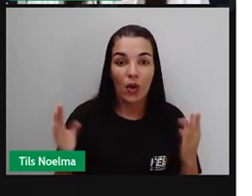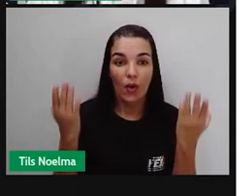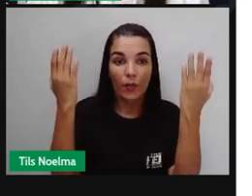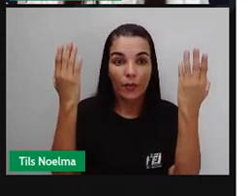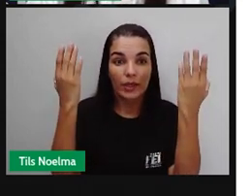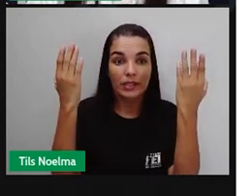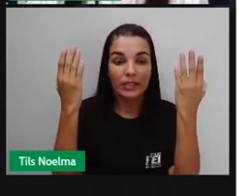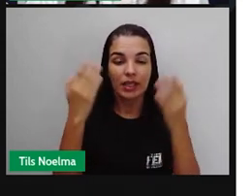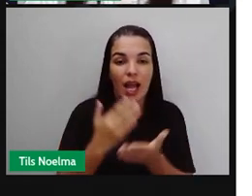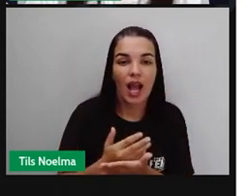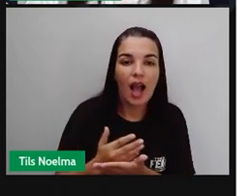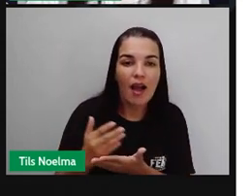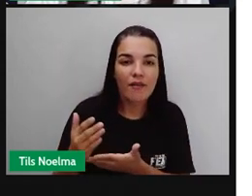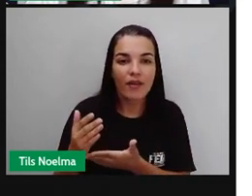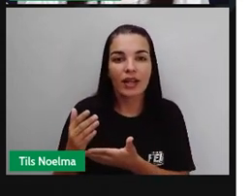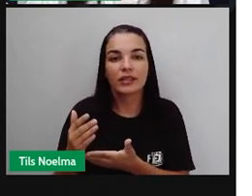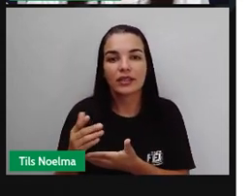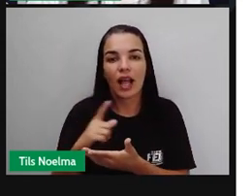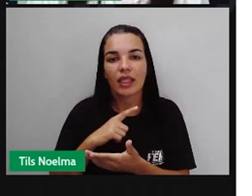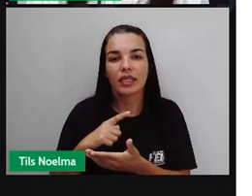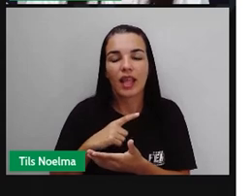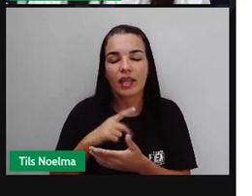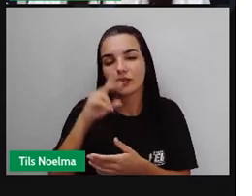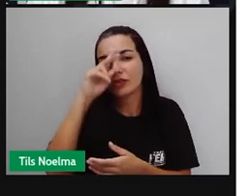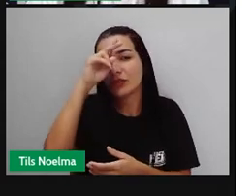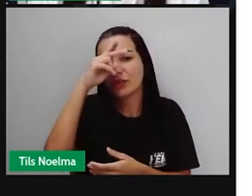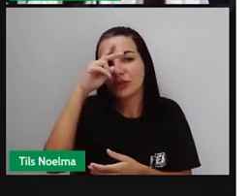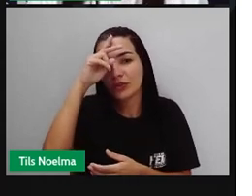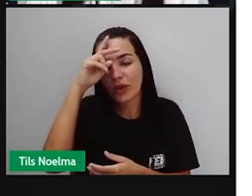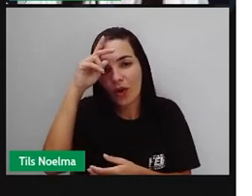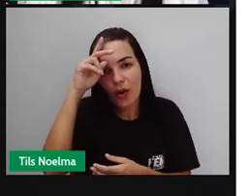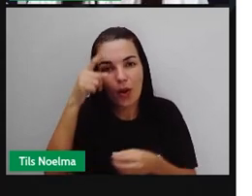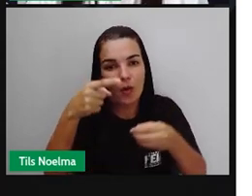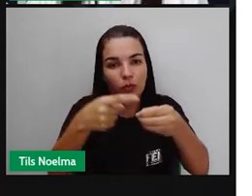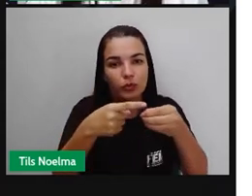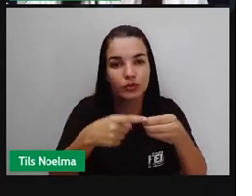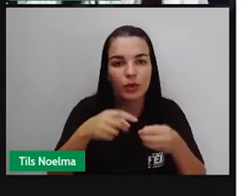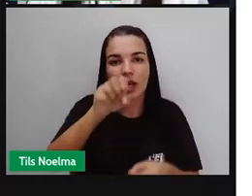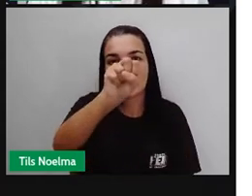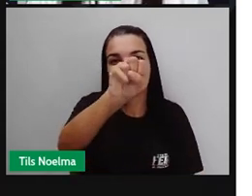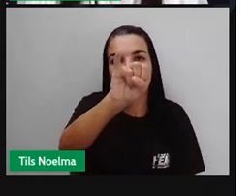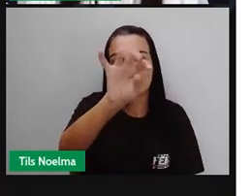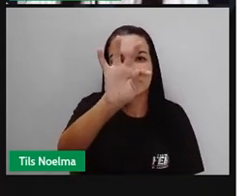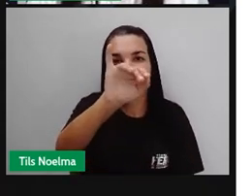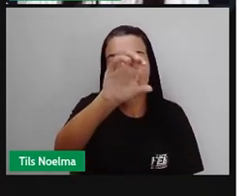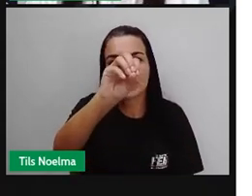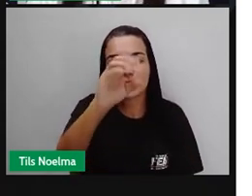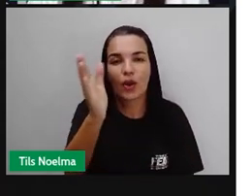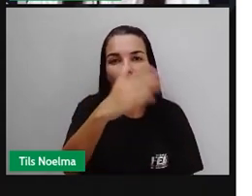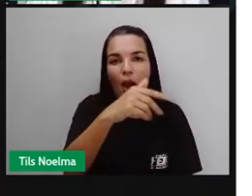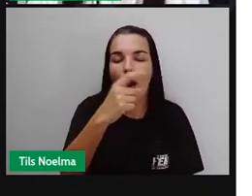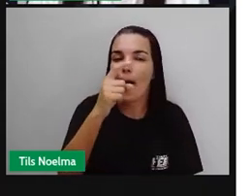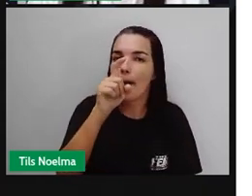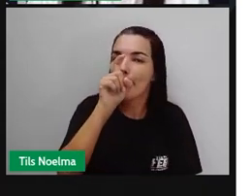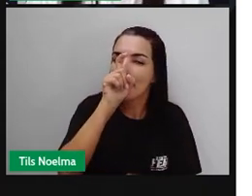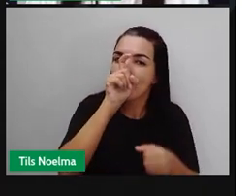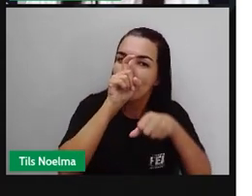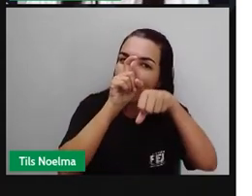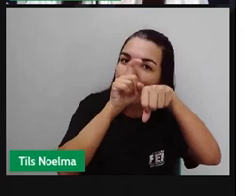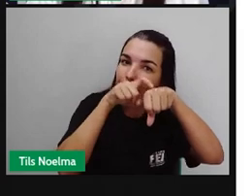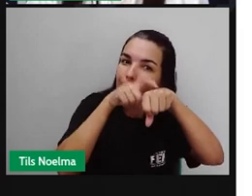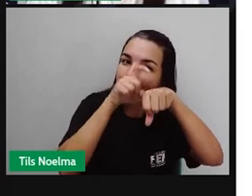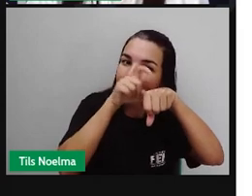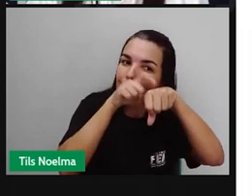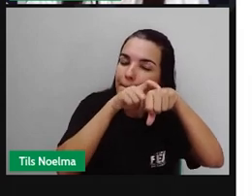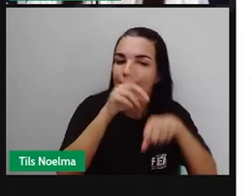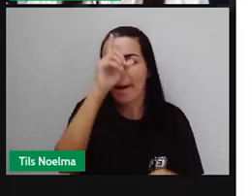Narizinho, que começam aí as histórias de Monteiro Lobato sobre o sítio do Pica-Pau Amarelo, né? Aí já vão apresentar já os